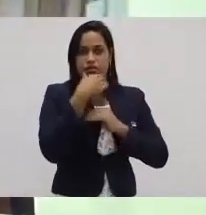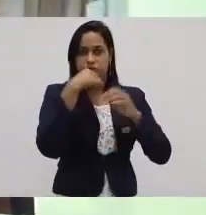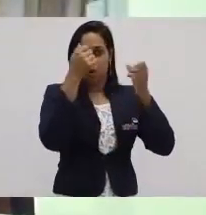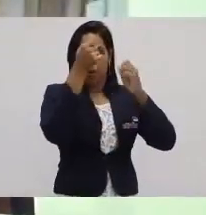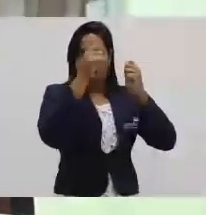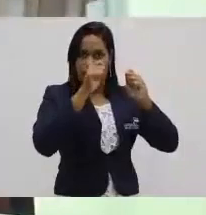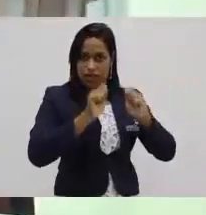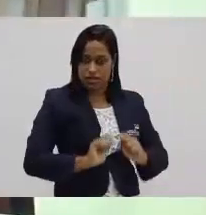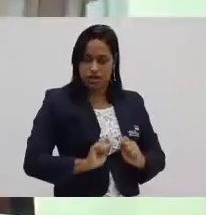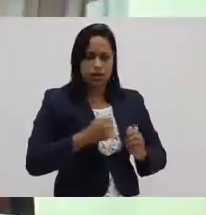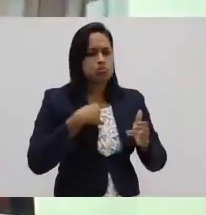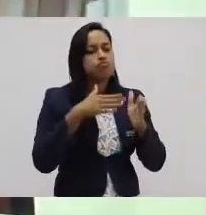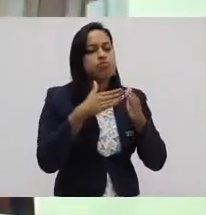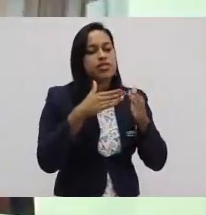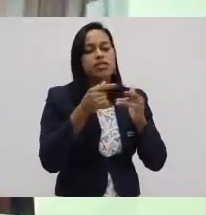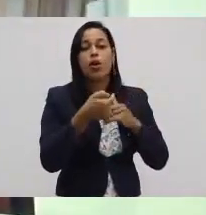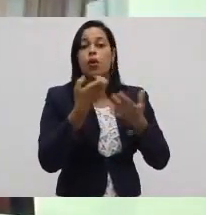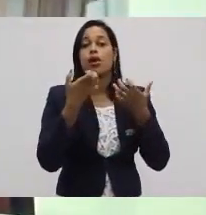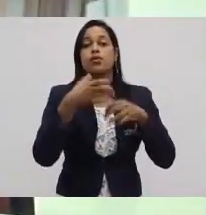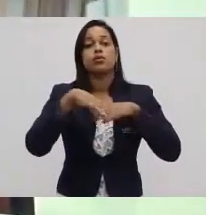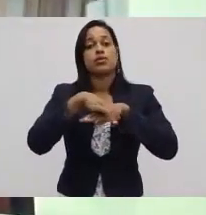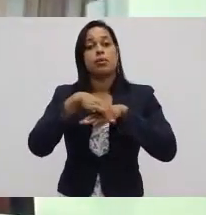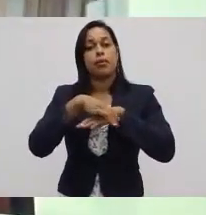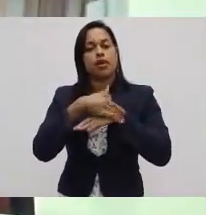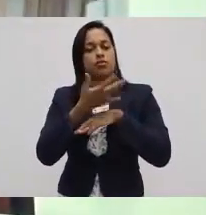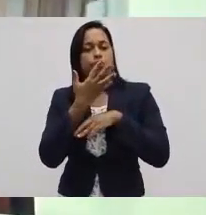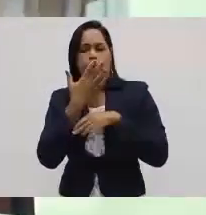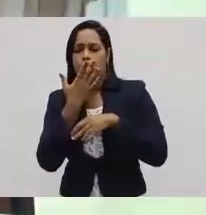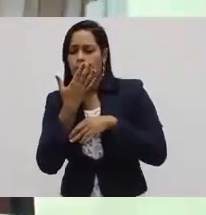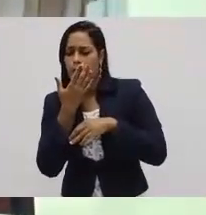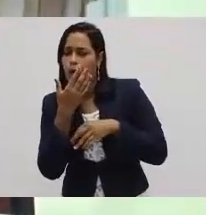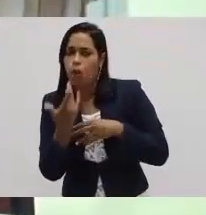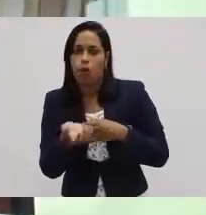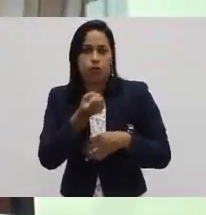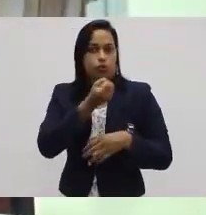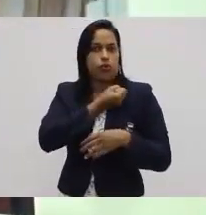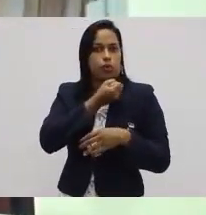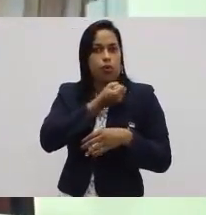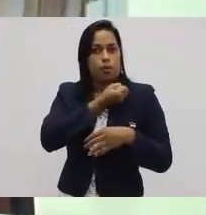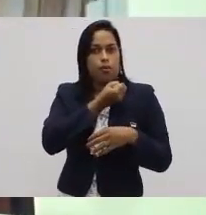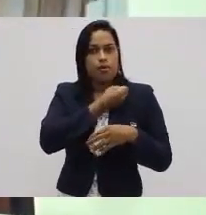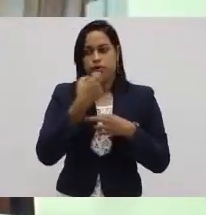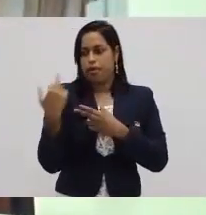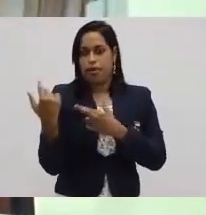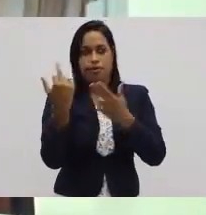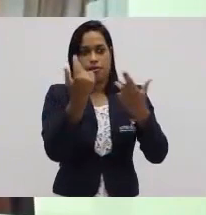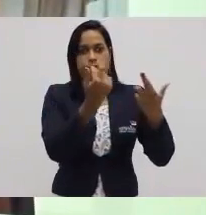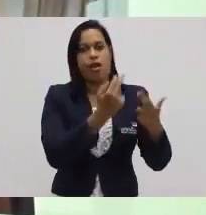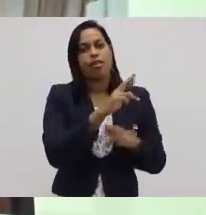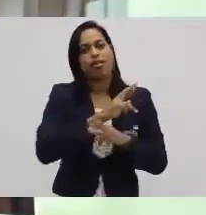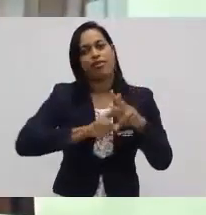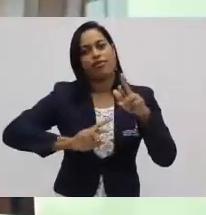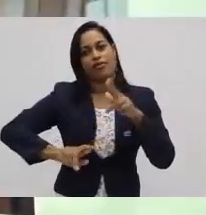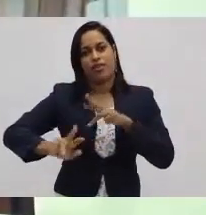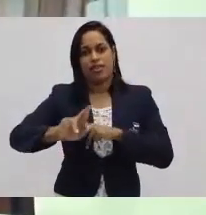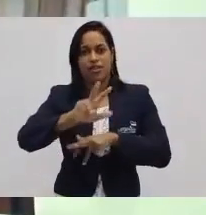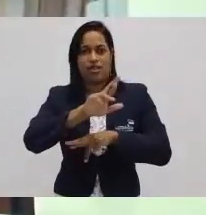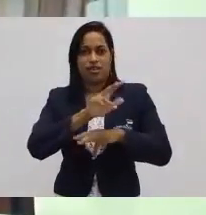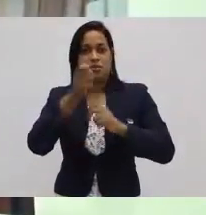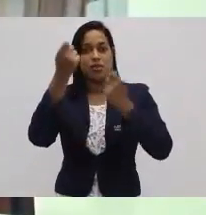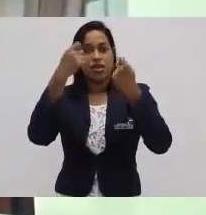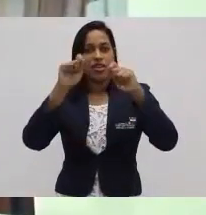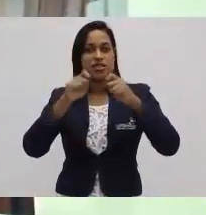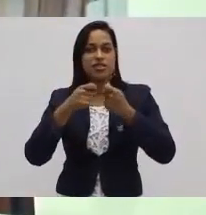pedia um sapato exatamente como ele queria. Que não necessariamente era igual ao sapato que o outro cliente queria. Era